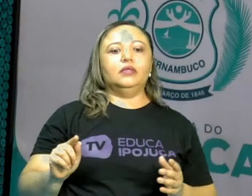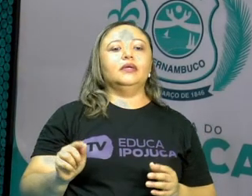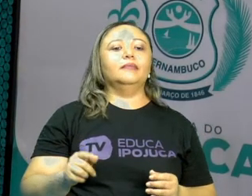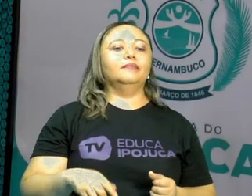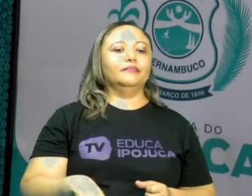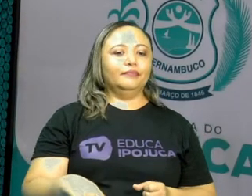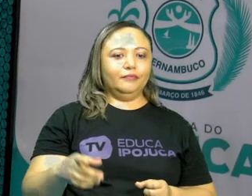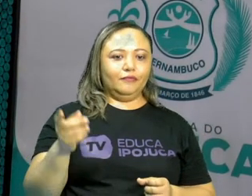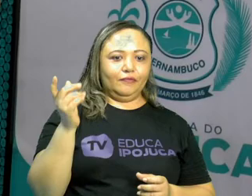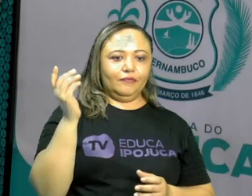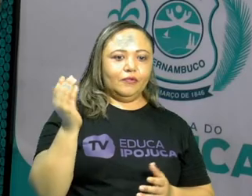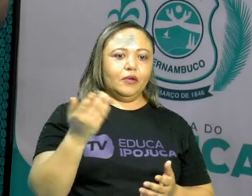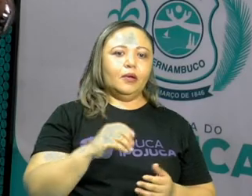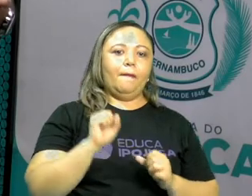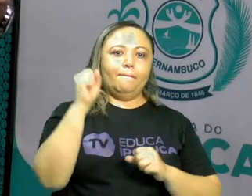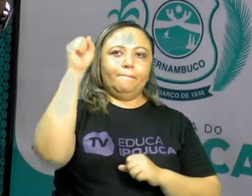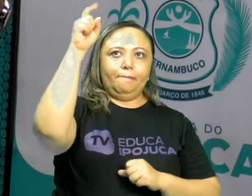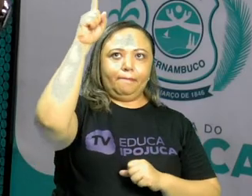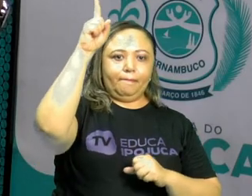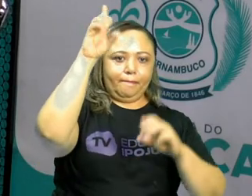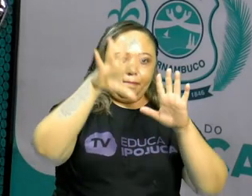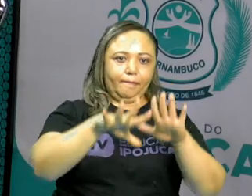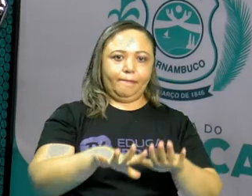abraço e fiquem com Deus.